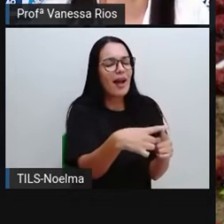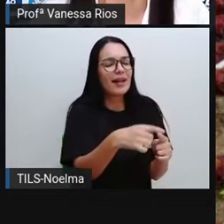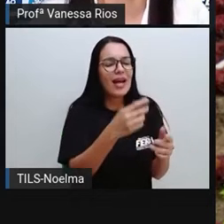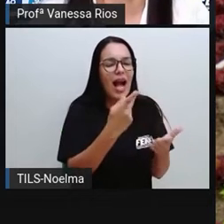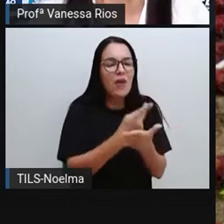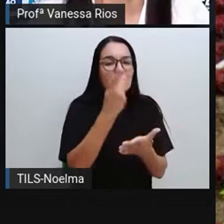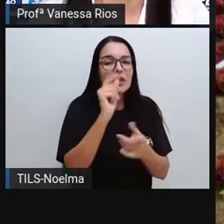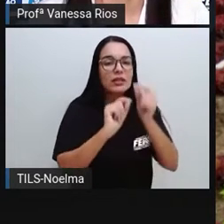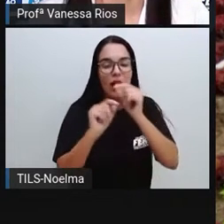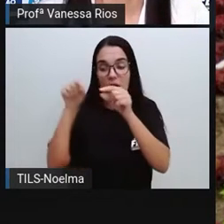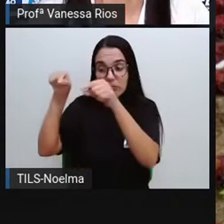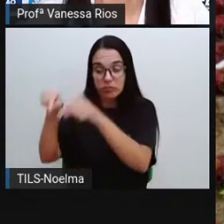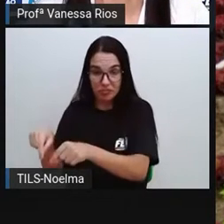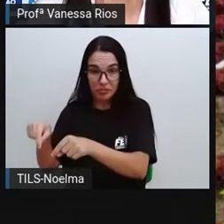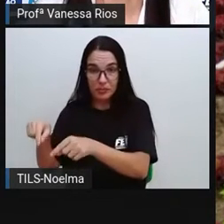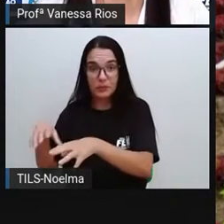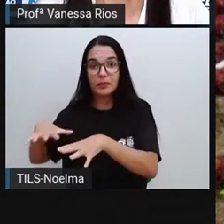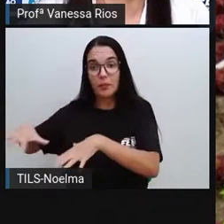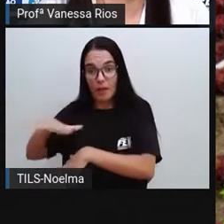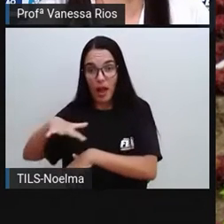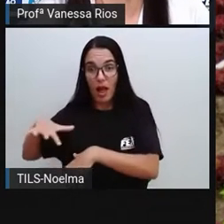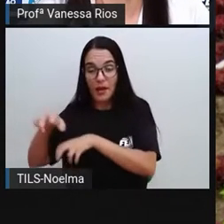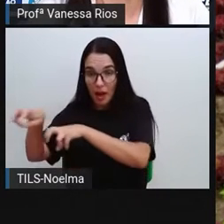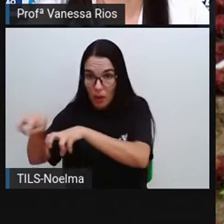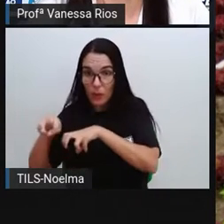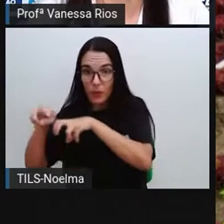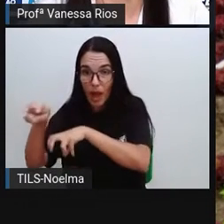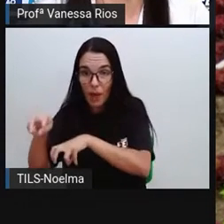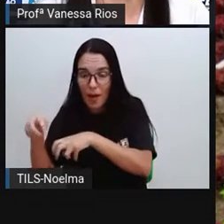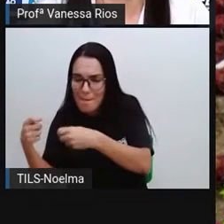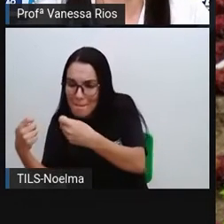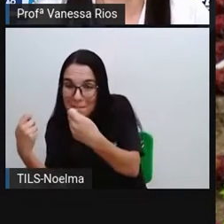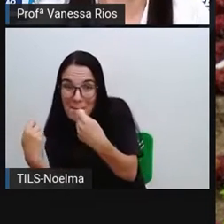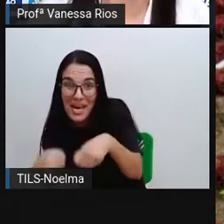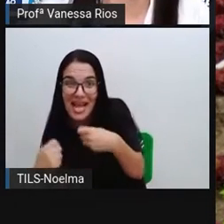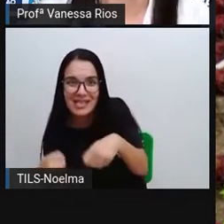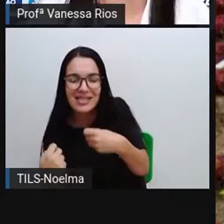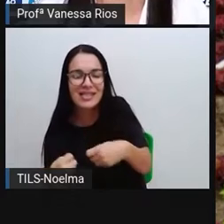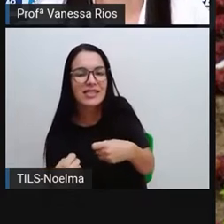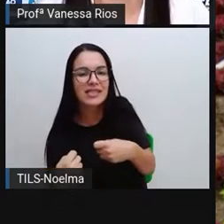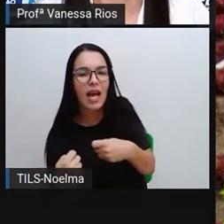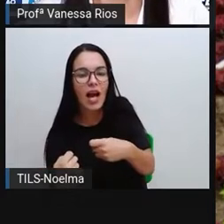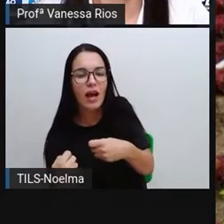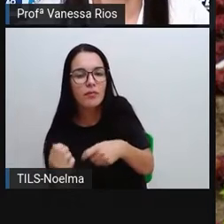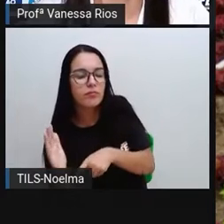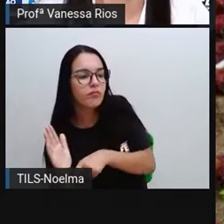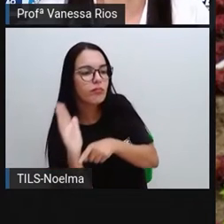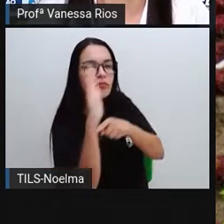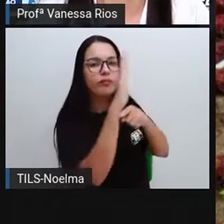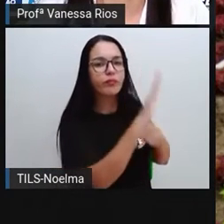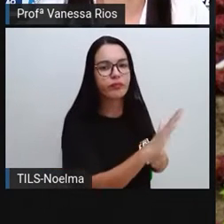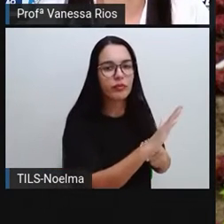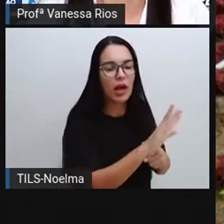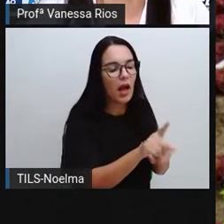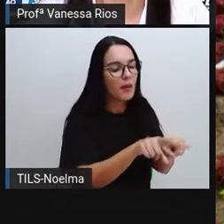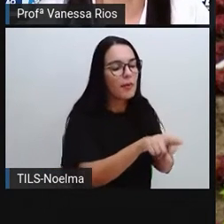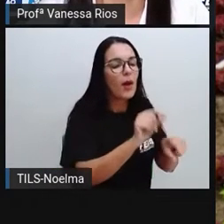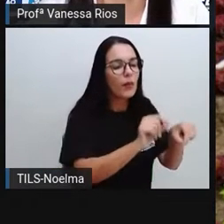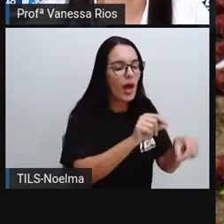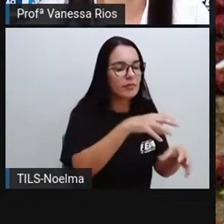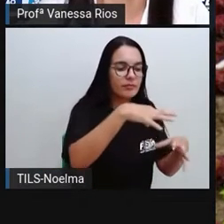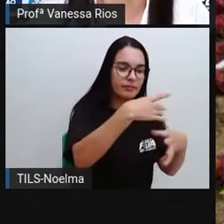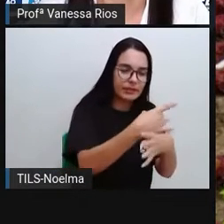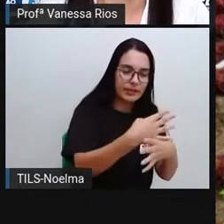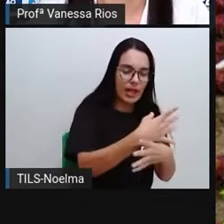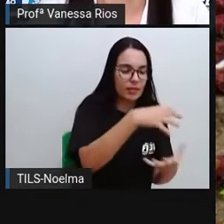que se torna dependência, não é? É algo dependente em relação à sobrevivência, em relação às ações